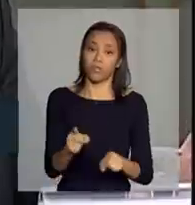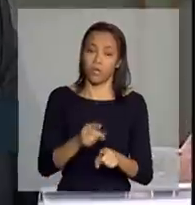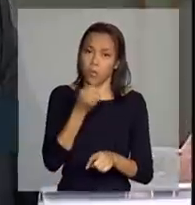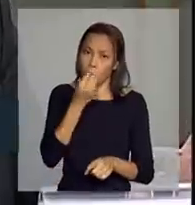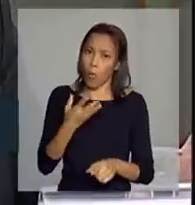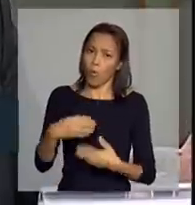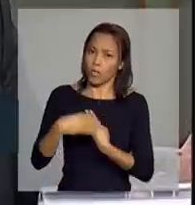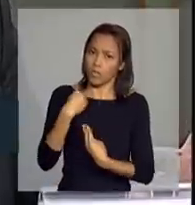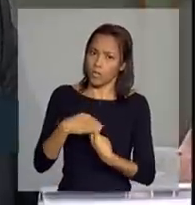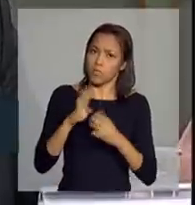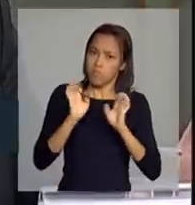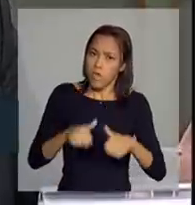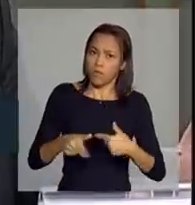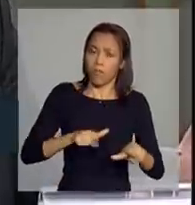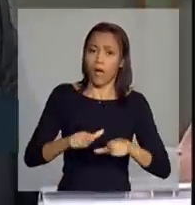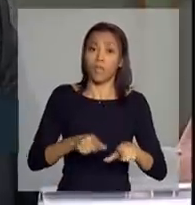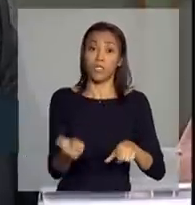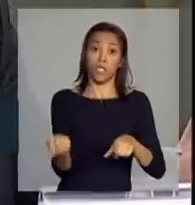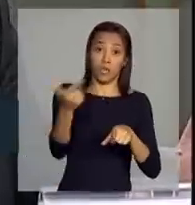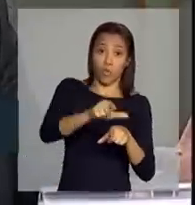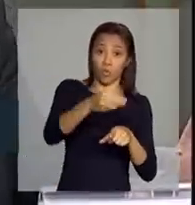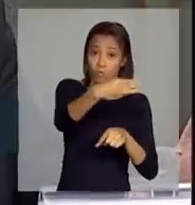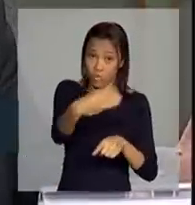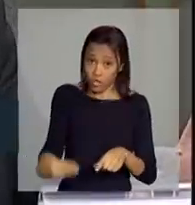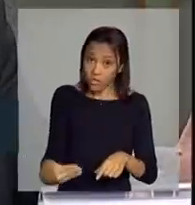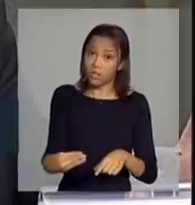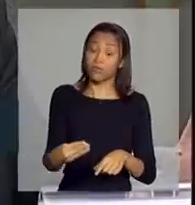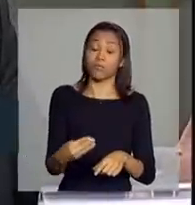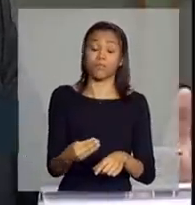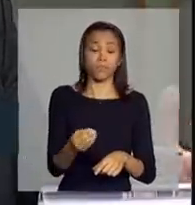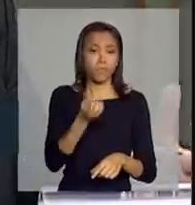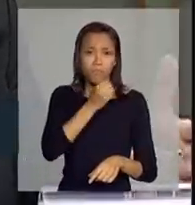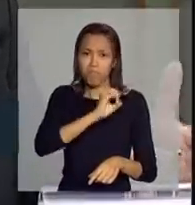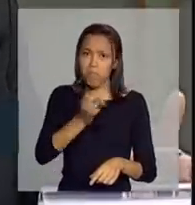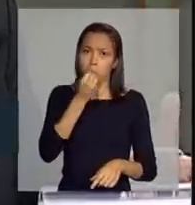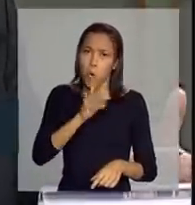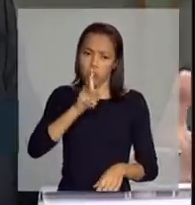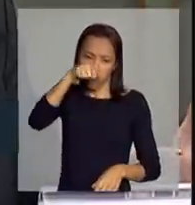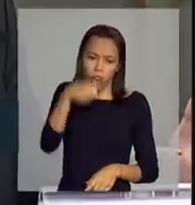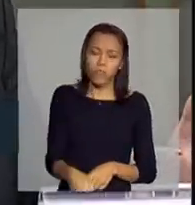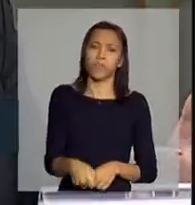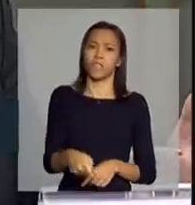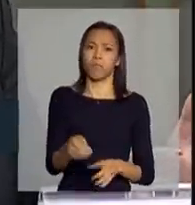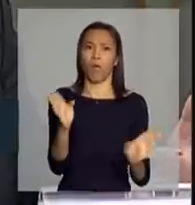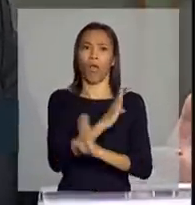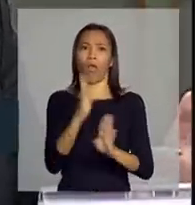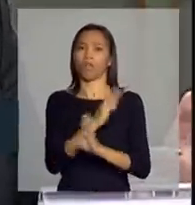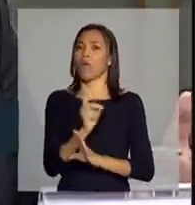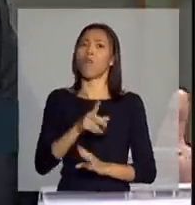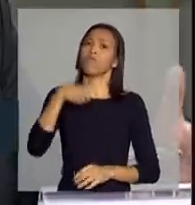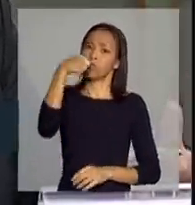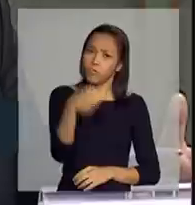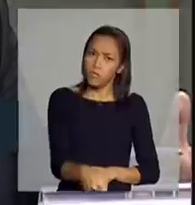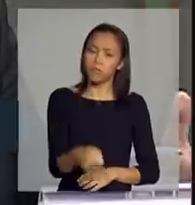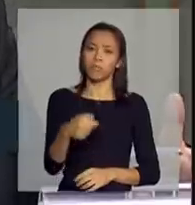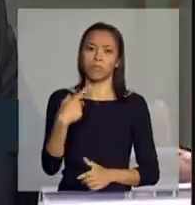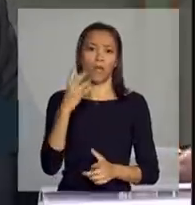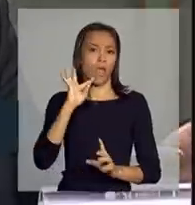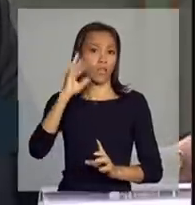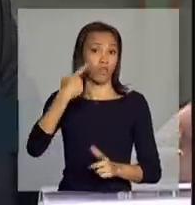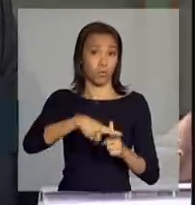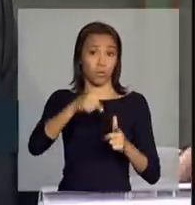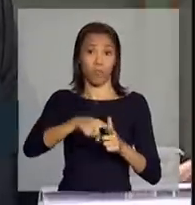trabalho, e o ministro Antônio Andrade realmente tem sido extremamente firme e coerente com as questões nacionais, principalmente